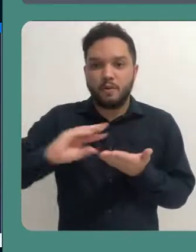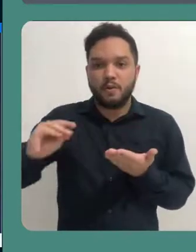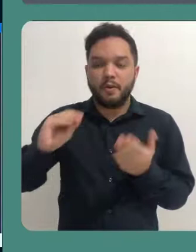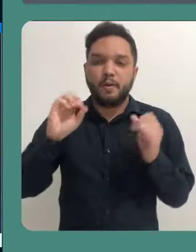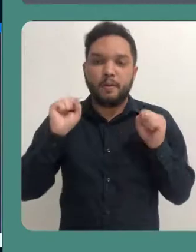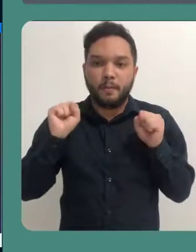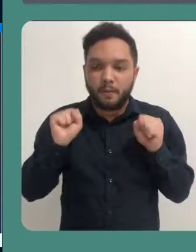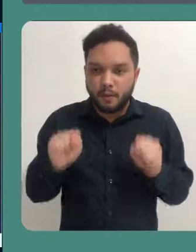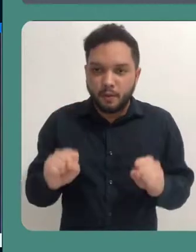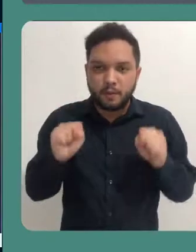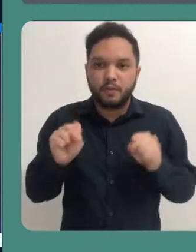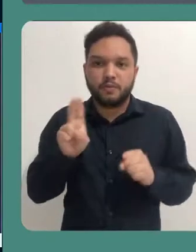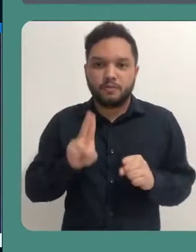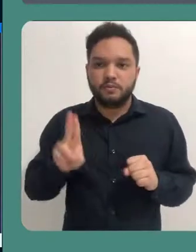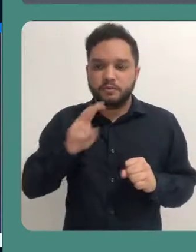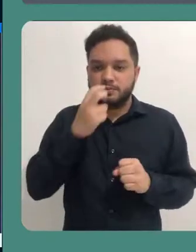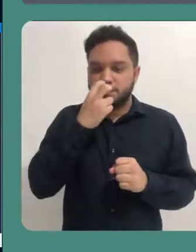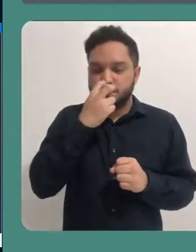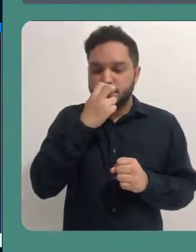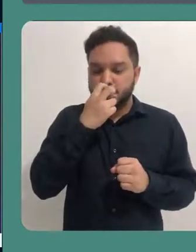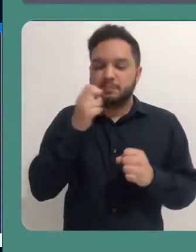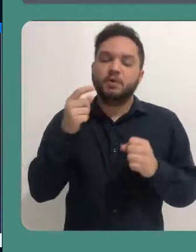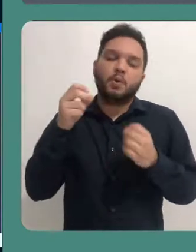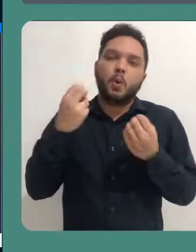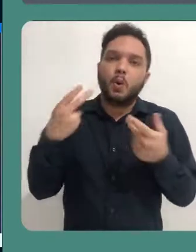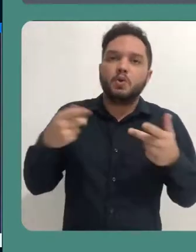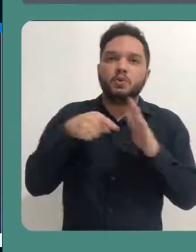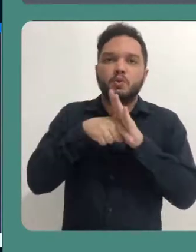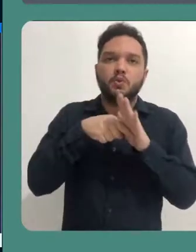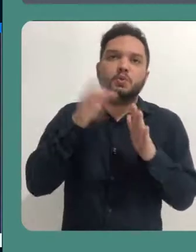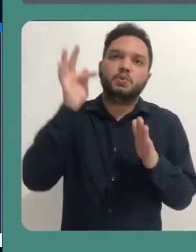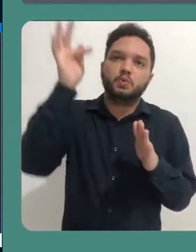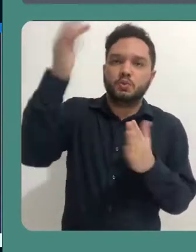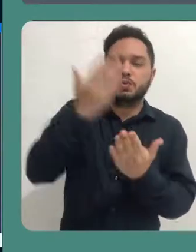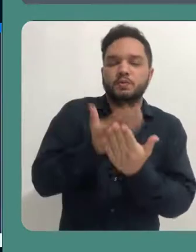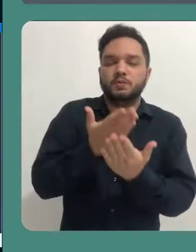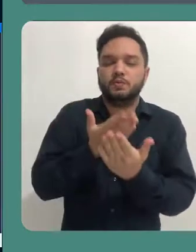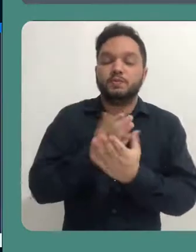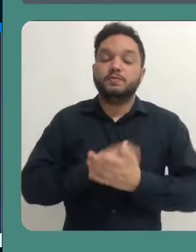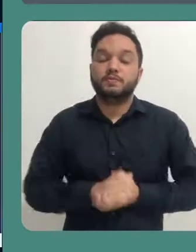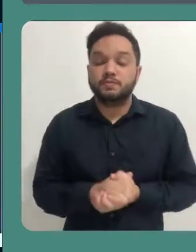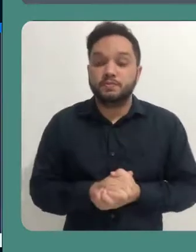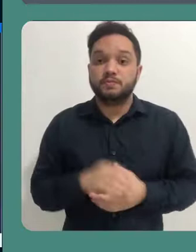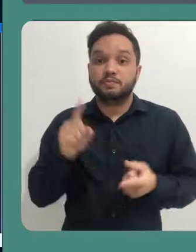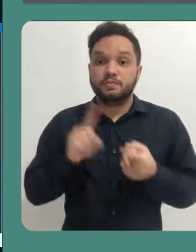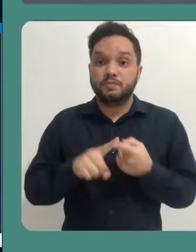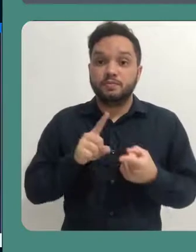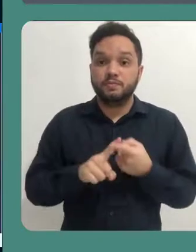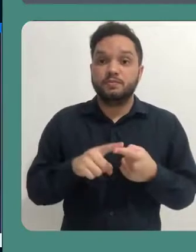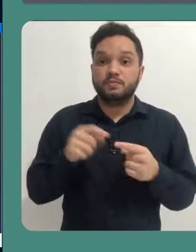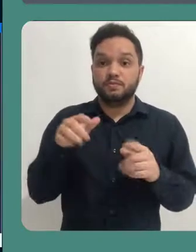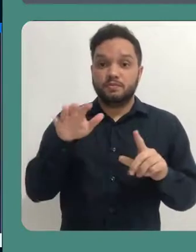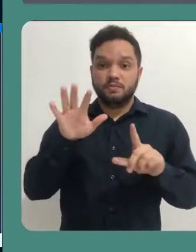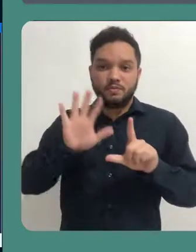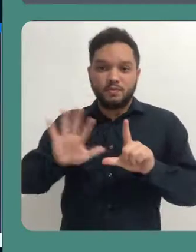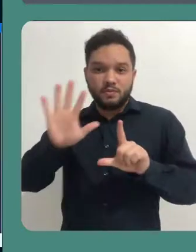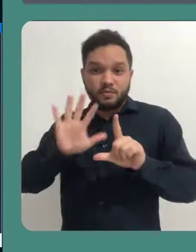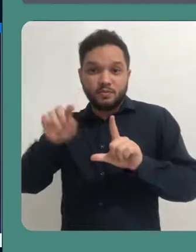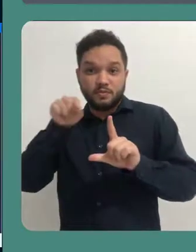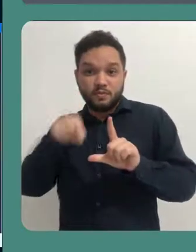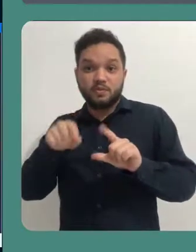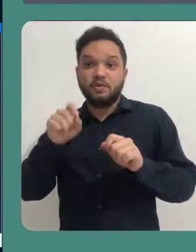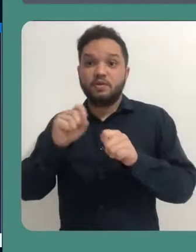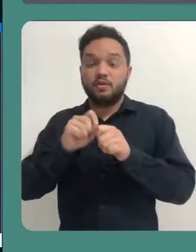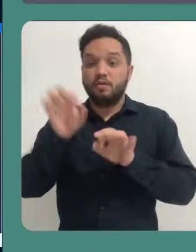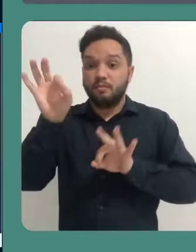um handout ou então apontamentos para estudos posteriores. E também aqui nesse